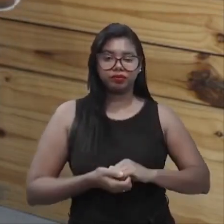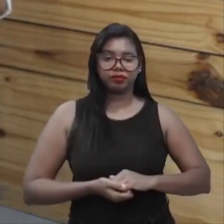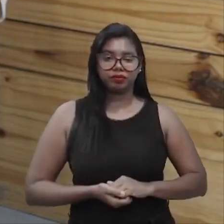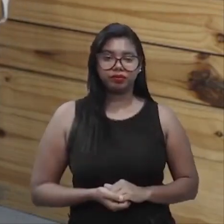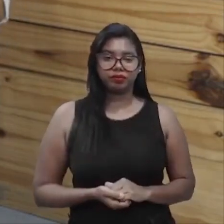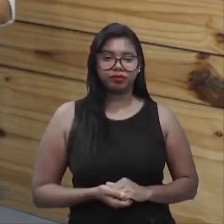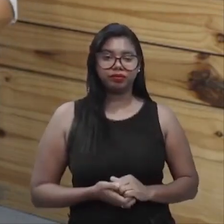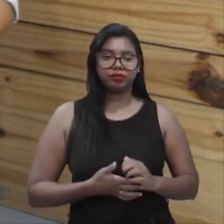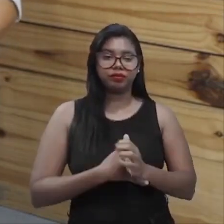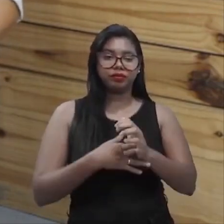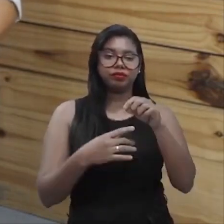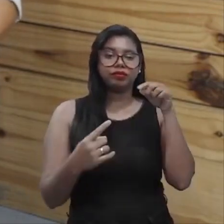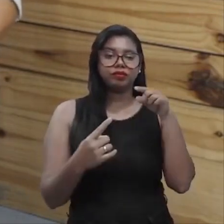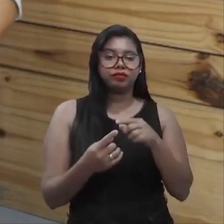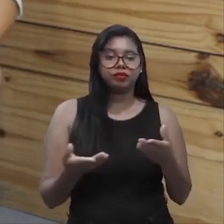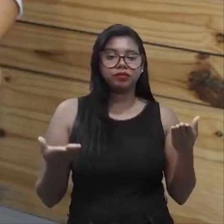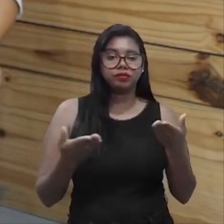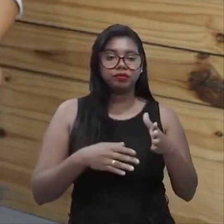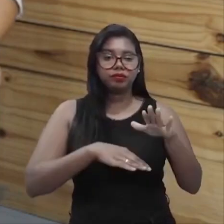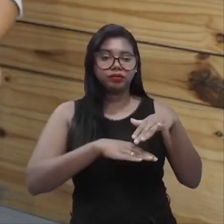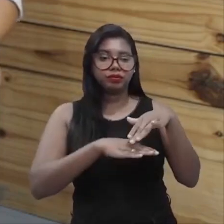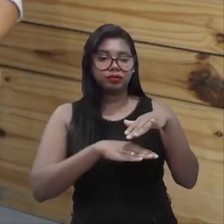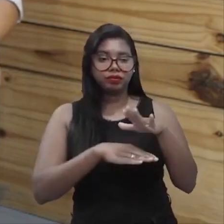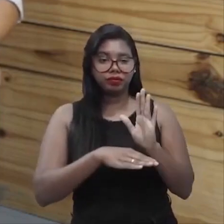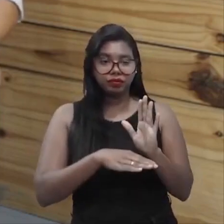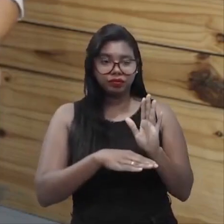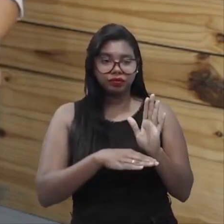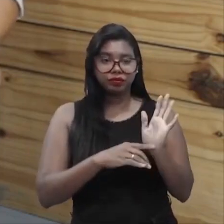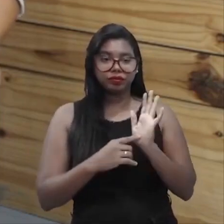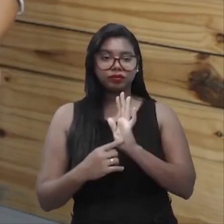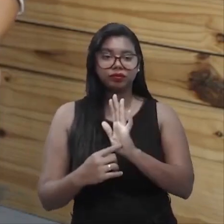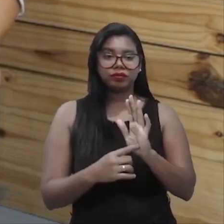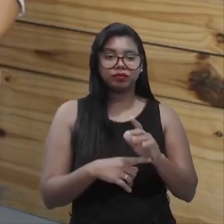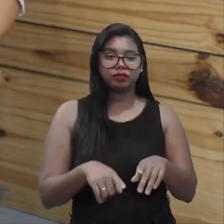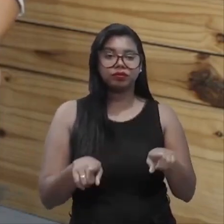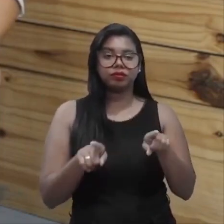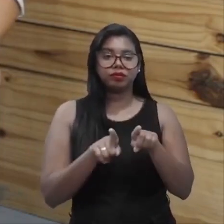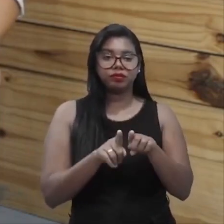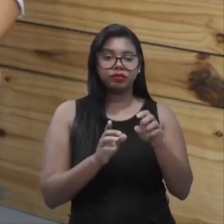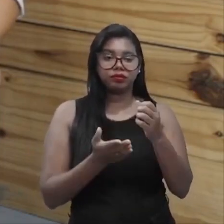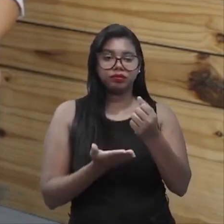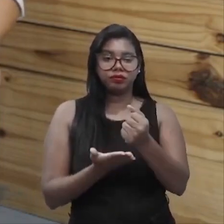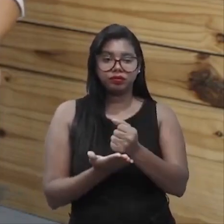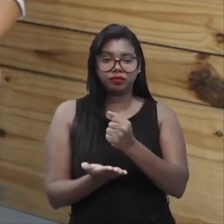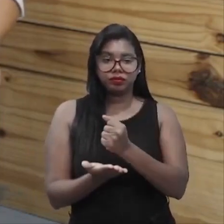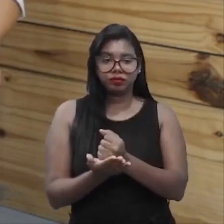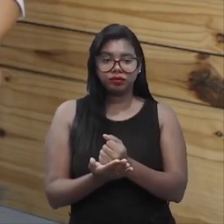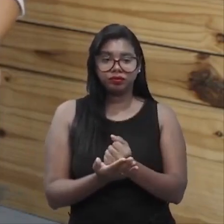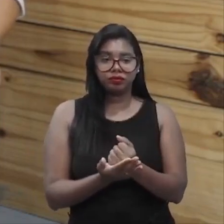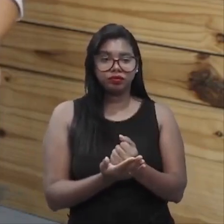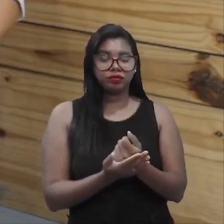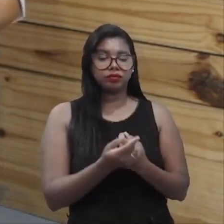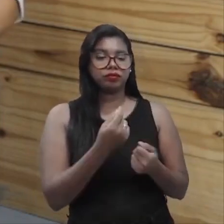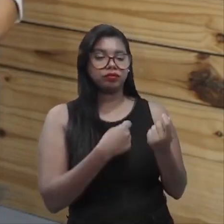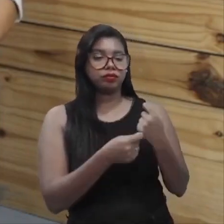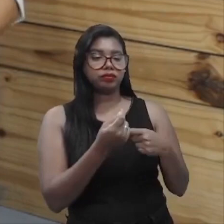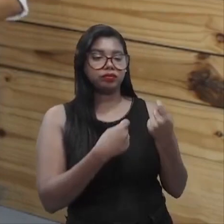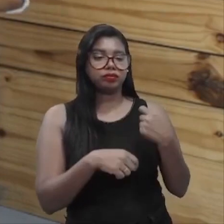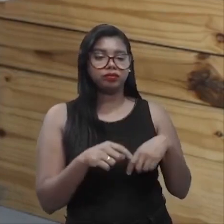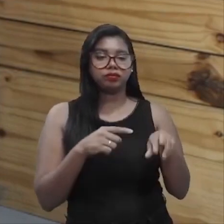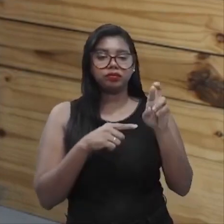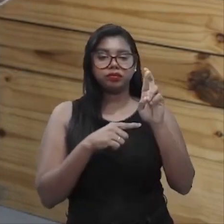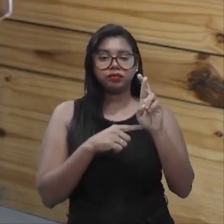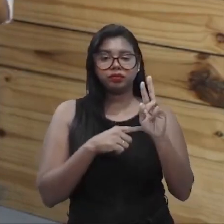seria a parte subjetiva. A parte mais operacional, a parte mais documental e administrativa, o RH